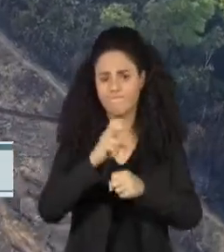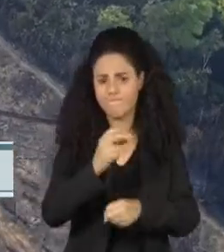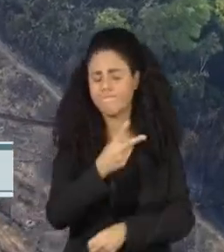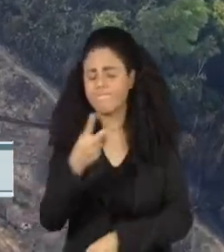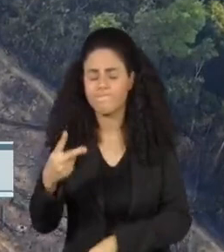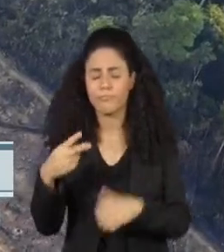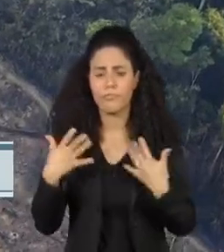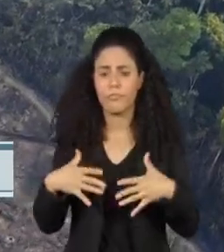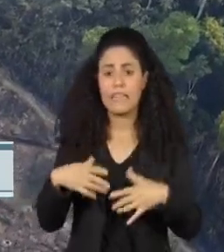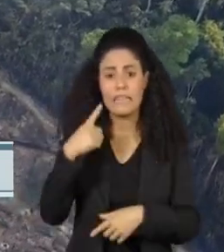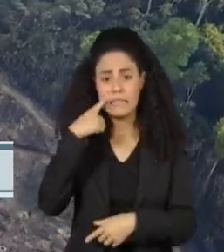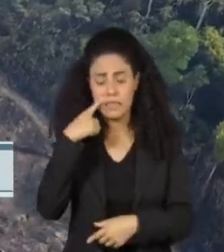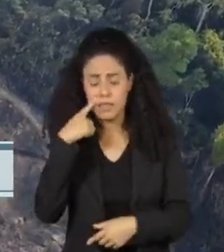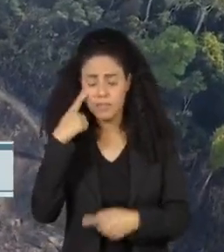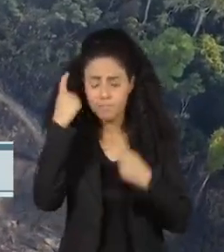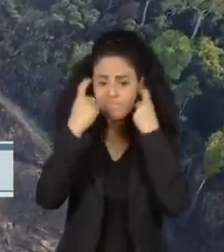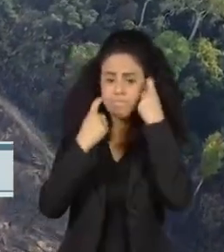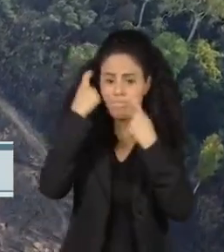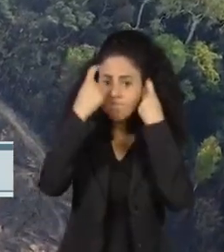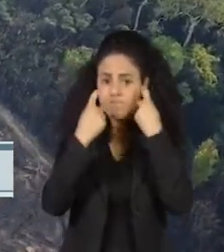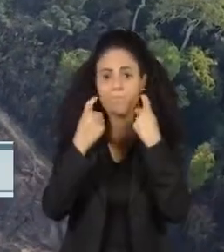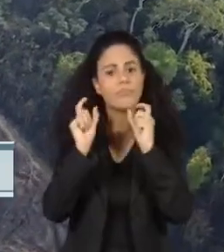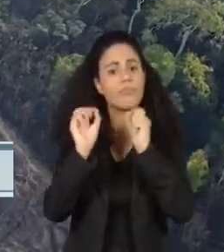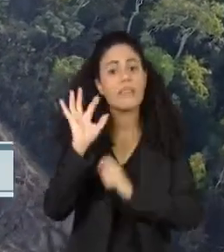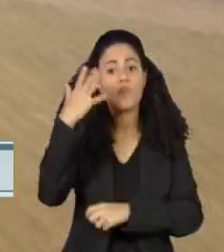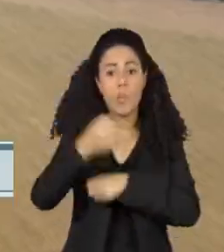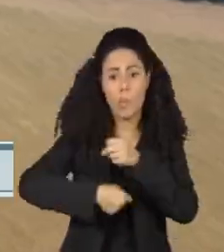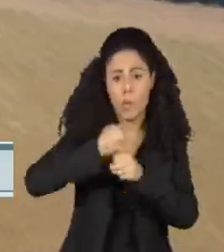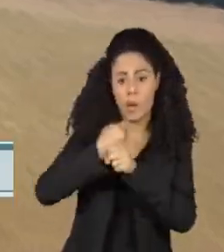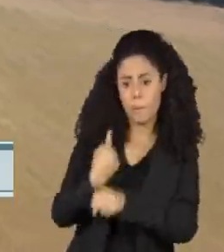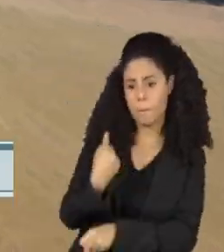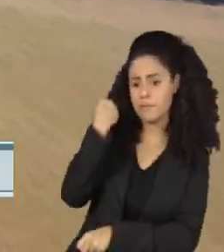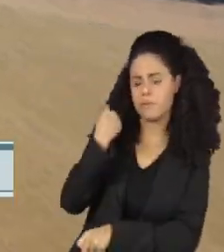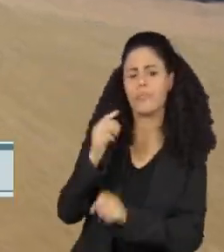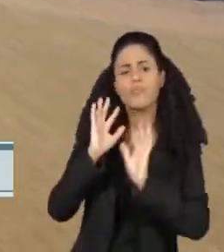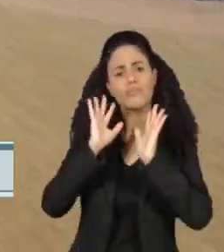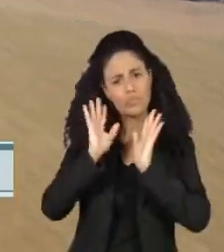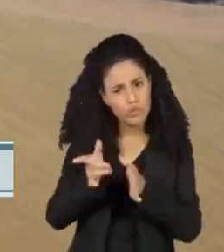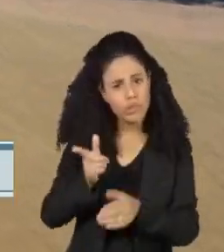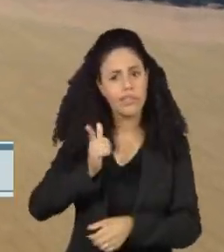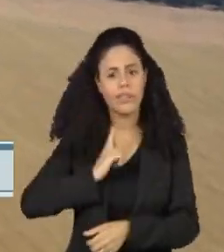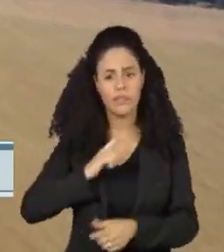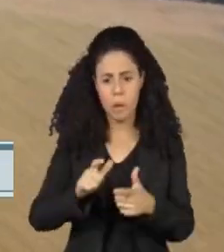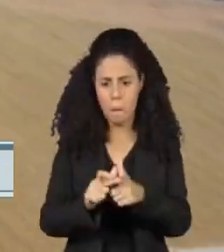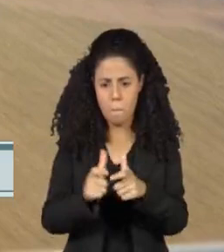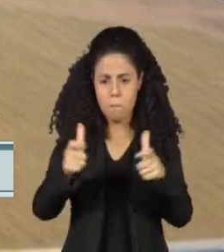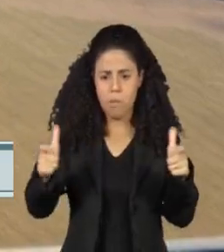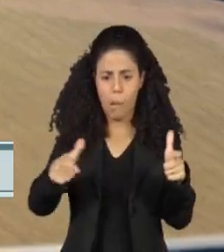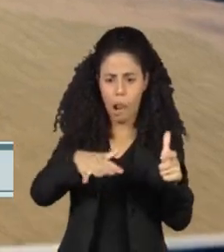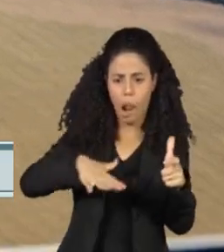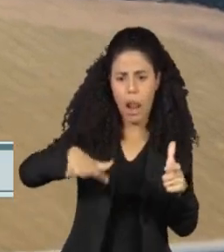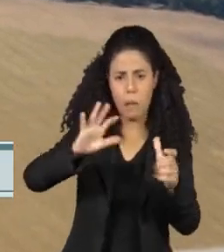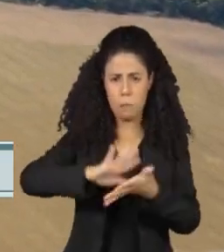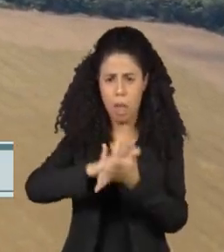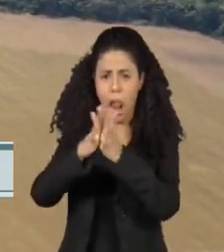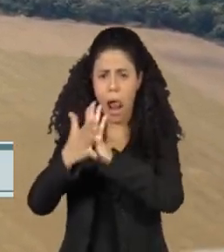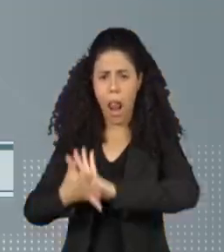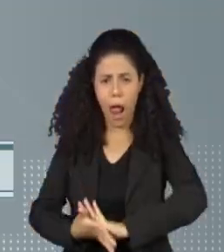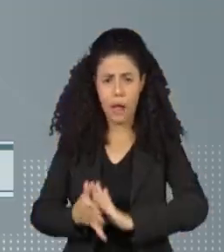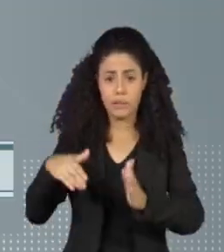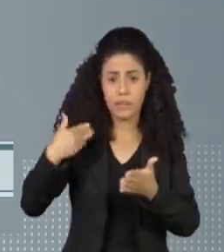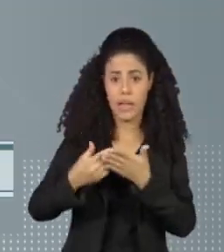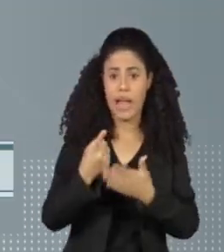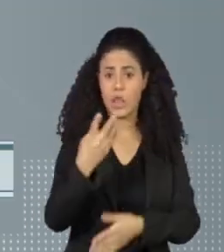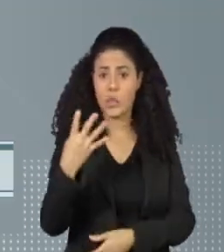E o que já deve nos preocupar bastante, já que no ano passado nós já tivemos a maior área devastada nos últimos 14 anos.